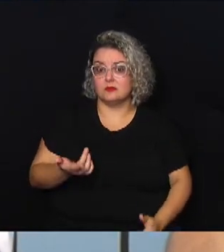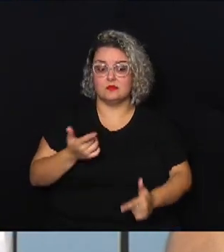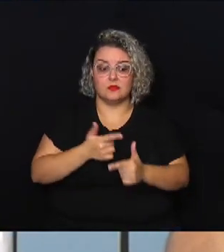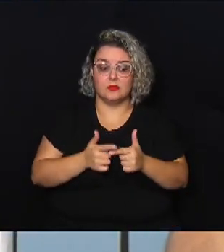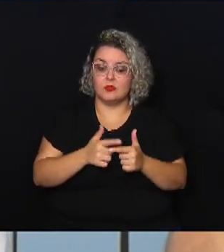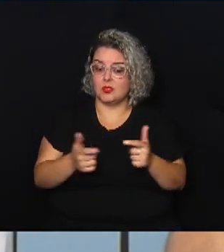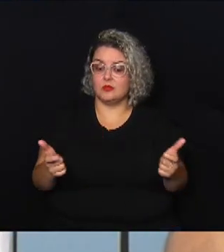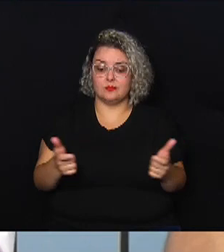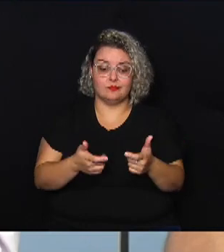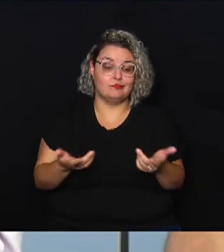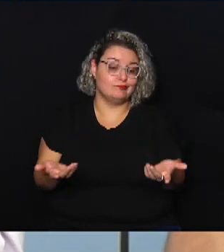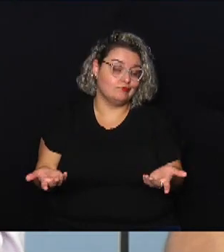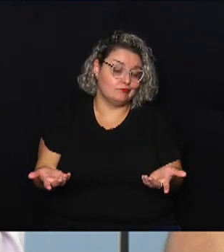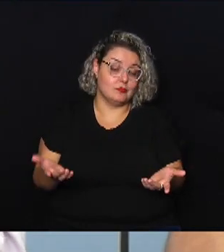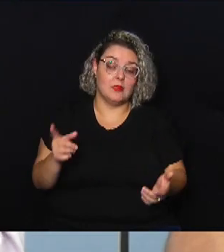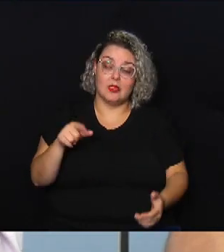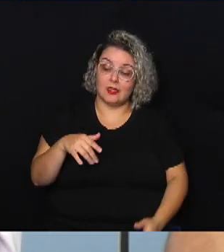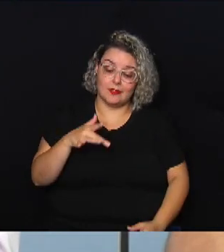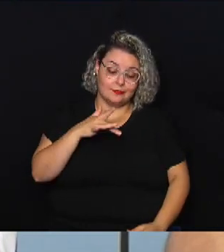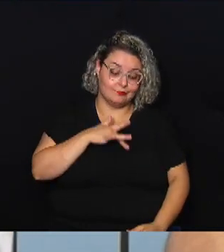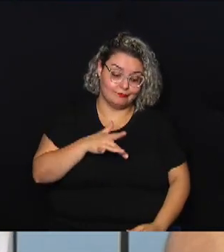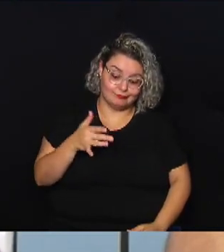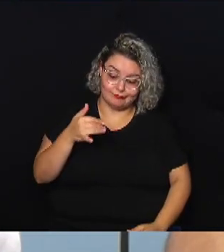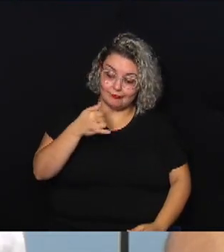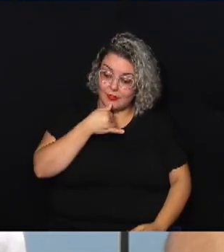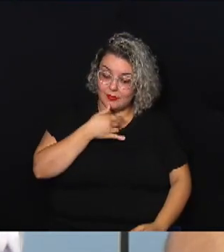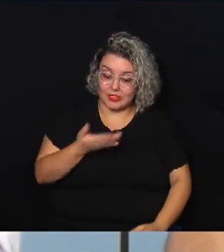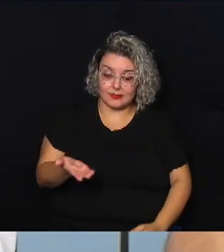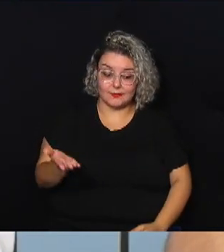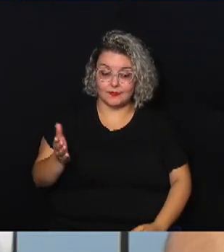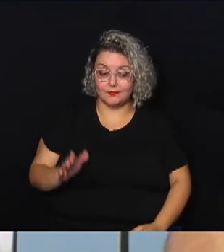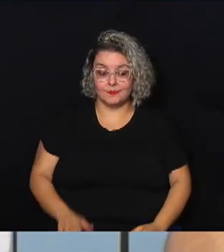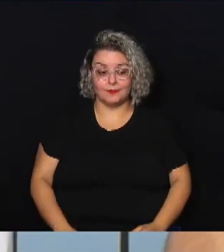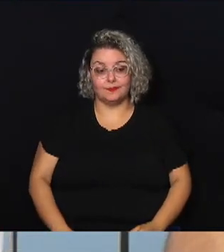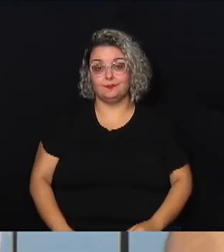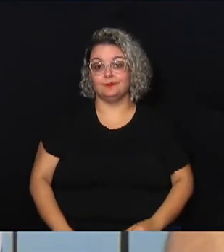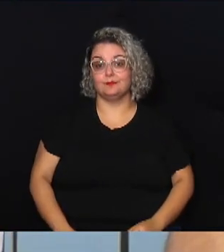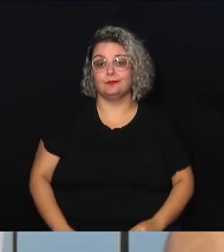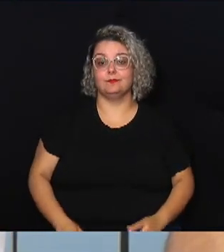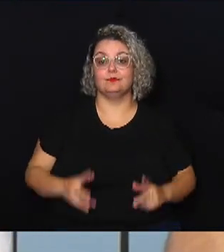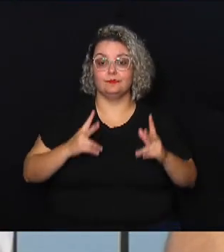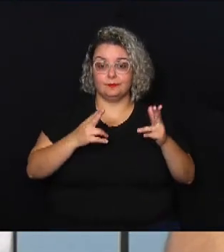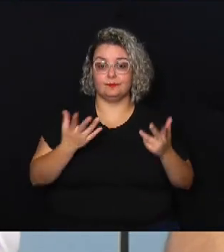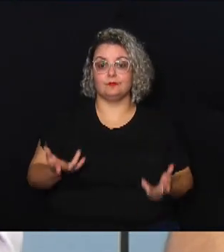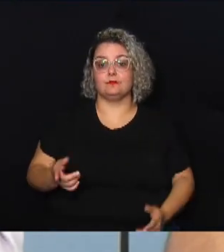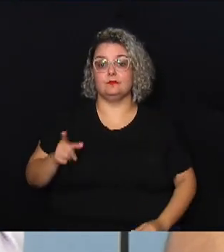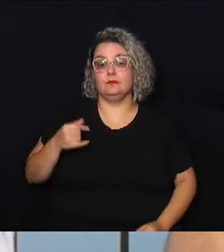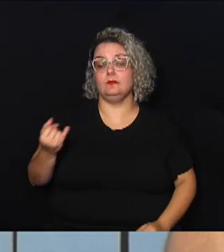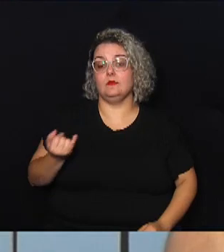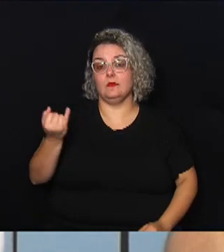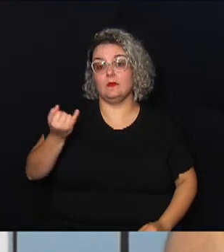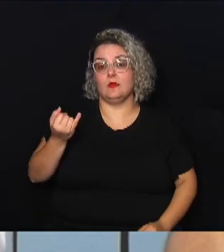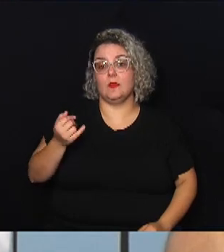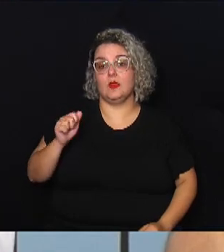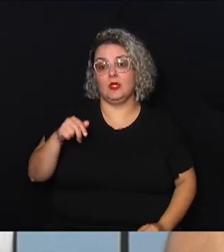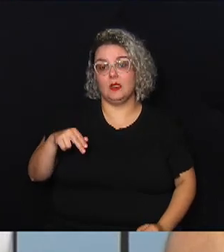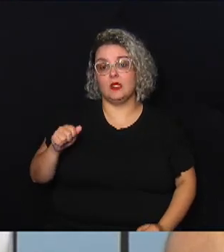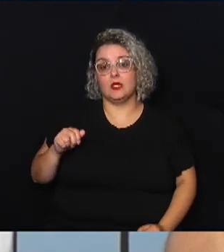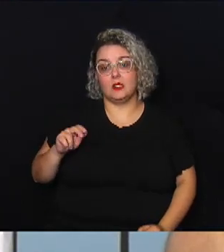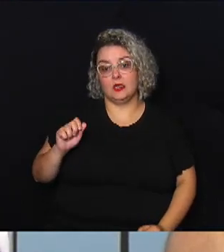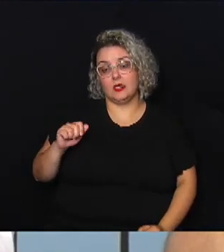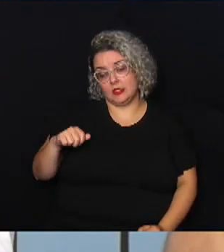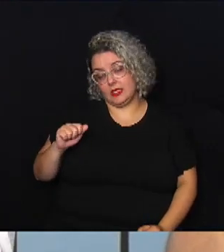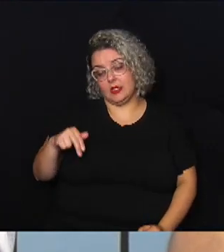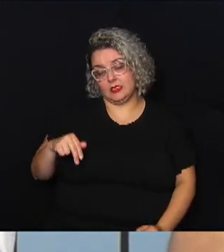isso é uma pena porque acaba com fatos como esse até interessante que a Ana comentou